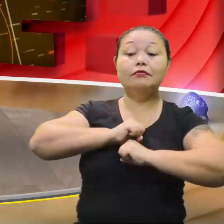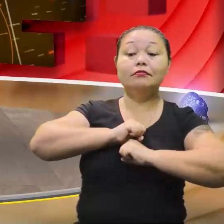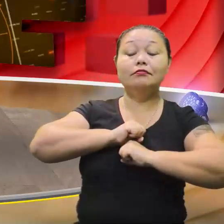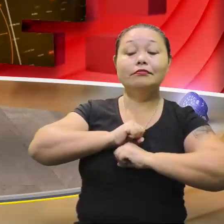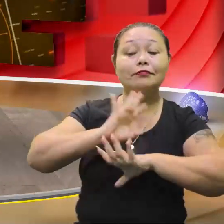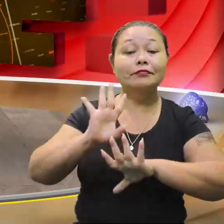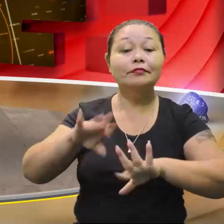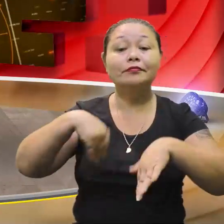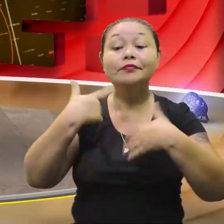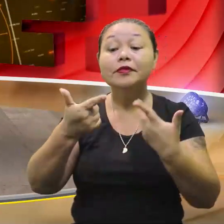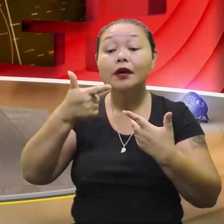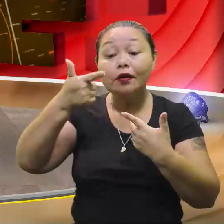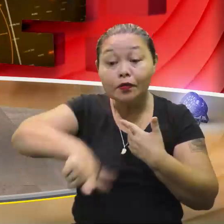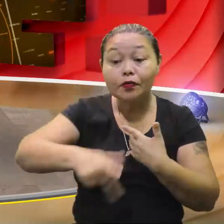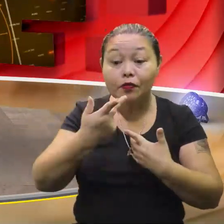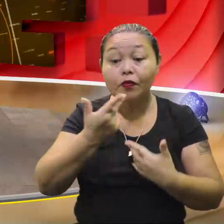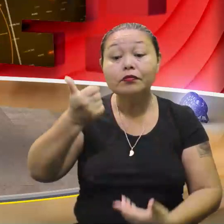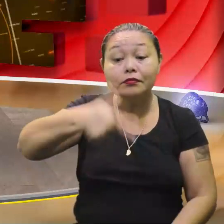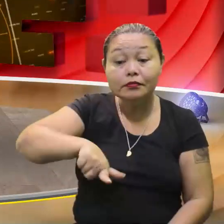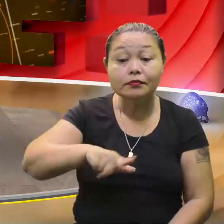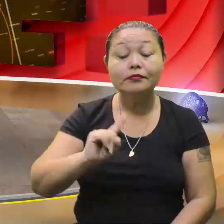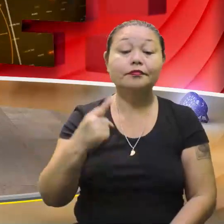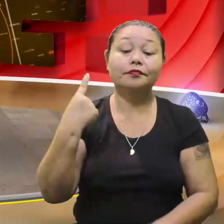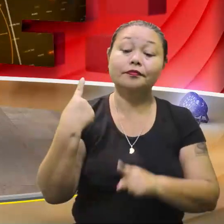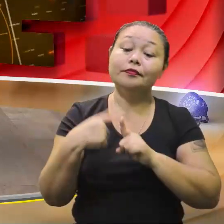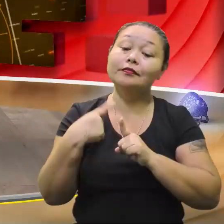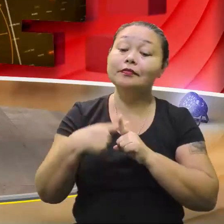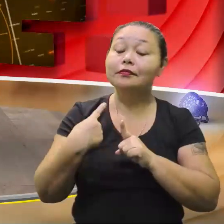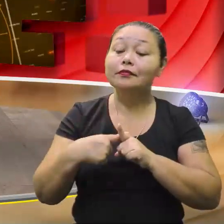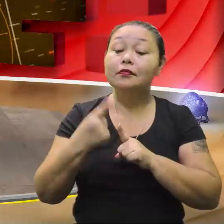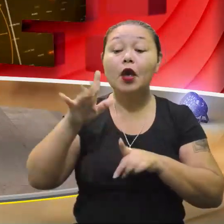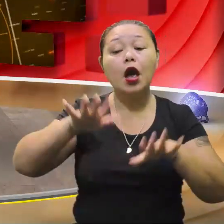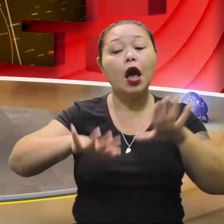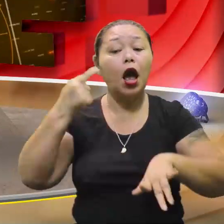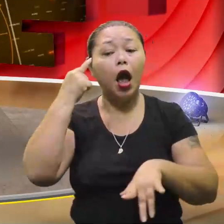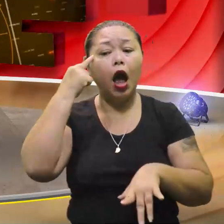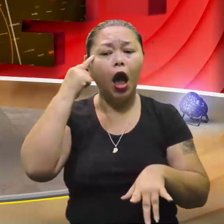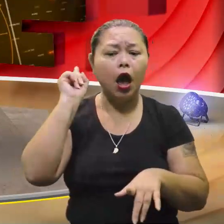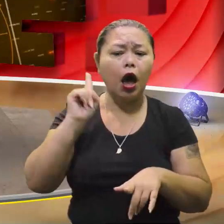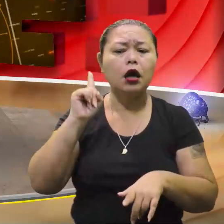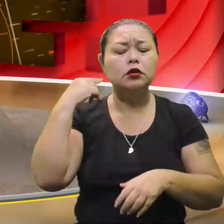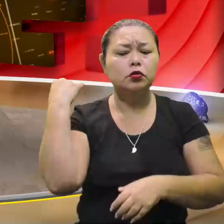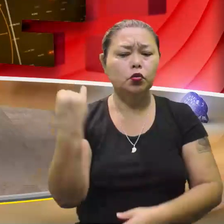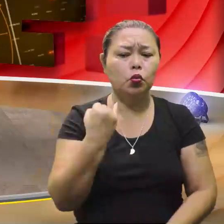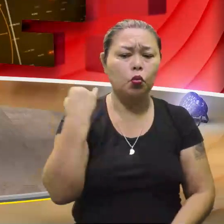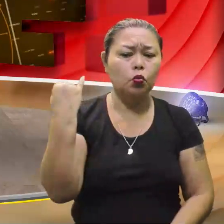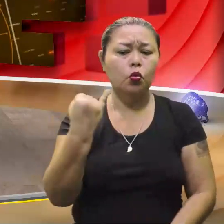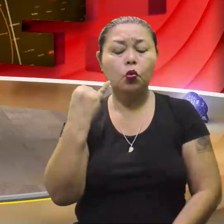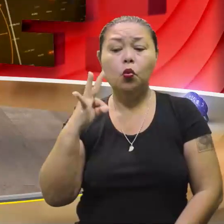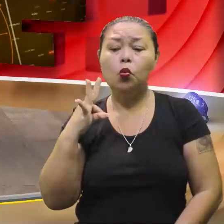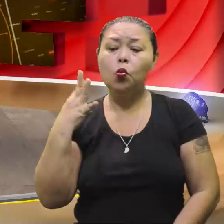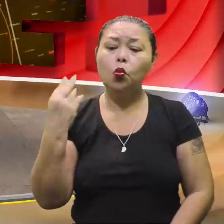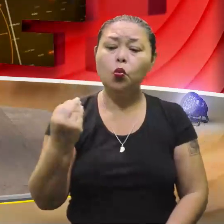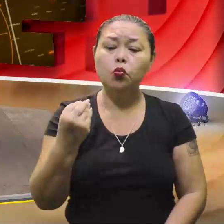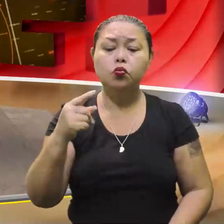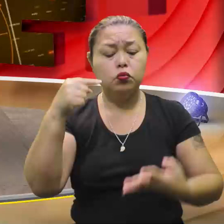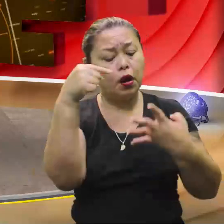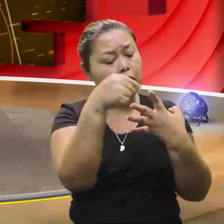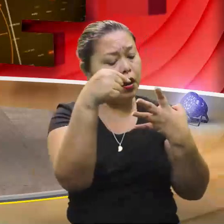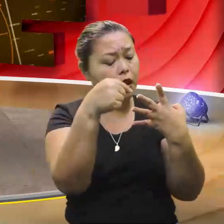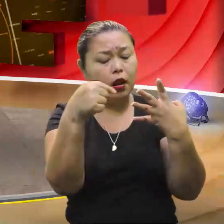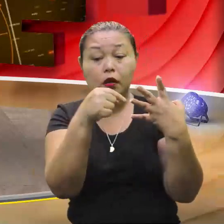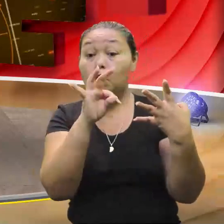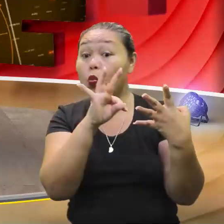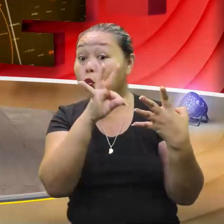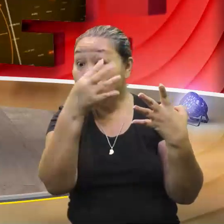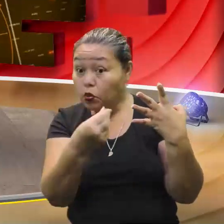E eu vou insistir mais uma vez, por quê? Porque eu acho fundamental de todos os quatro passos. Claro